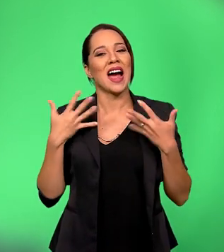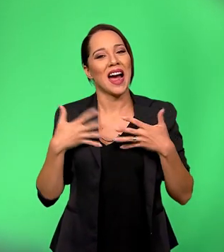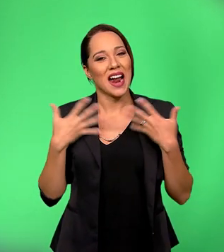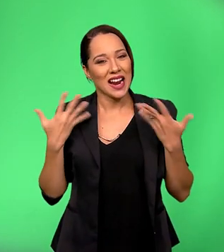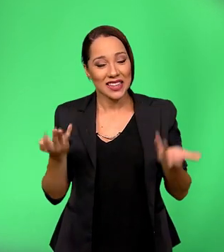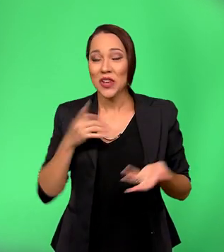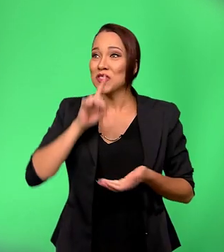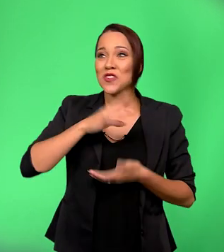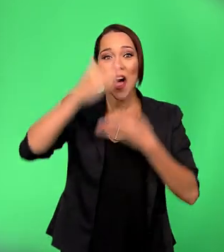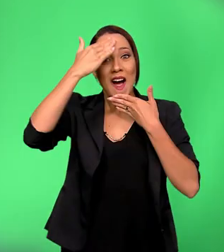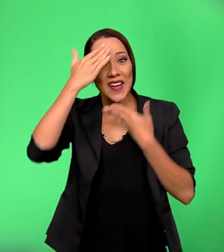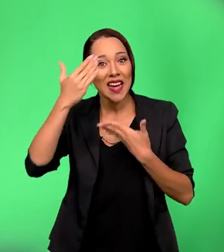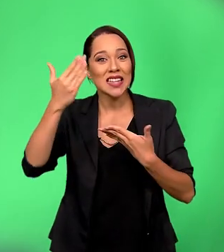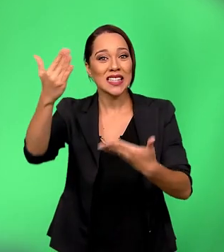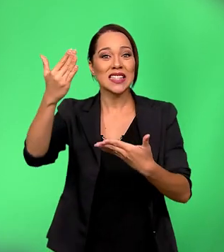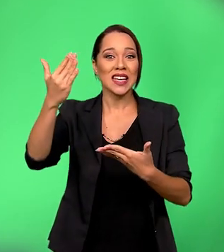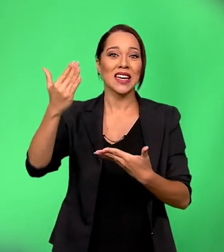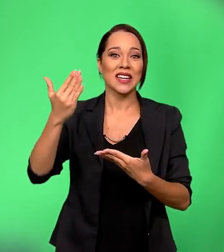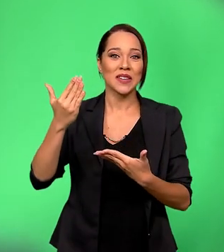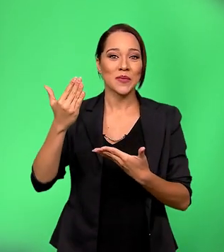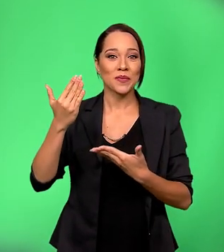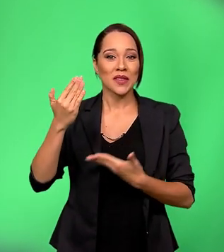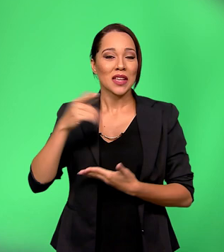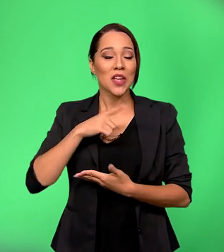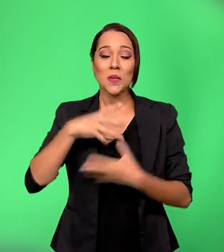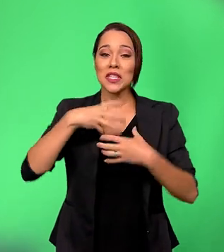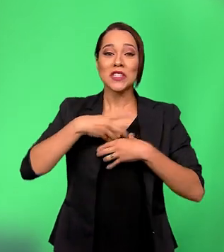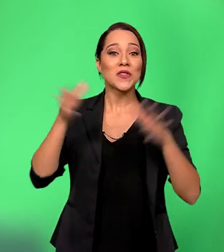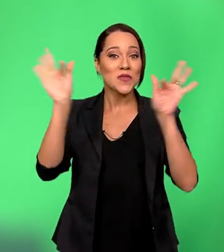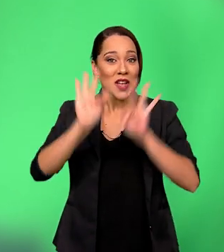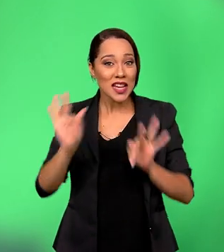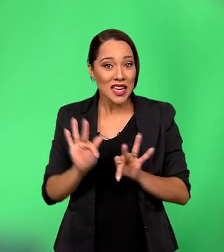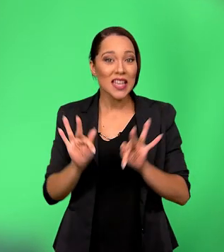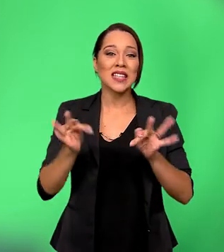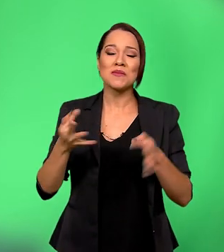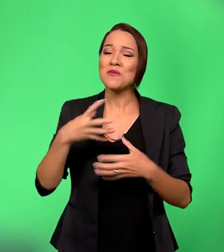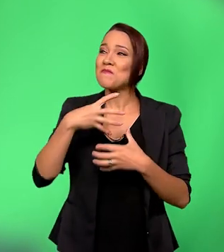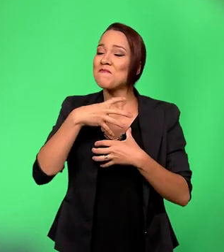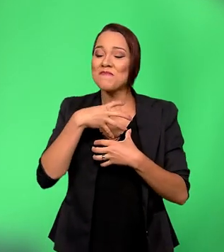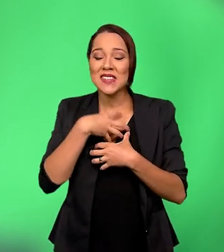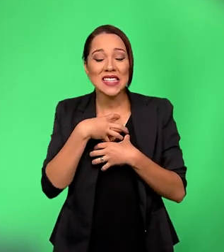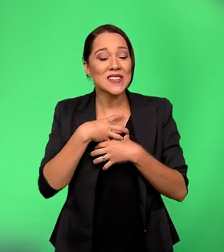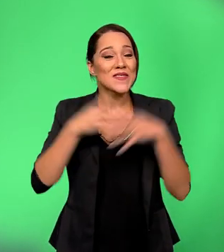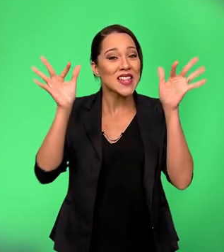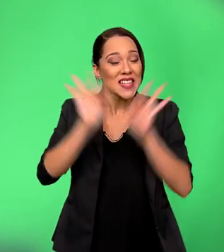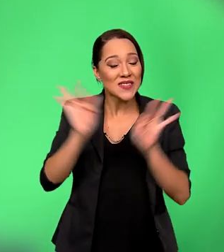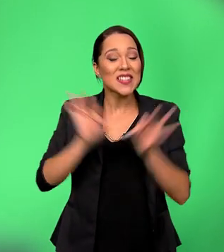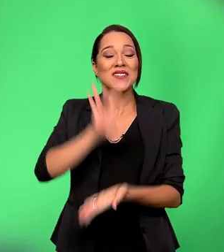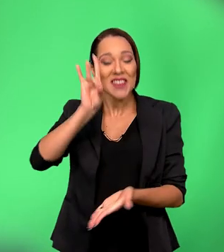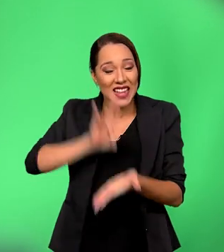Então, eu tenho só agradecer, tenho só agradecer. Tô muito feliz com essa notícia, muito feliz mesmo.